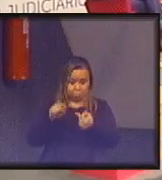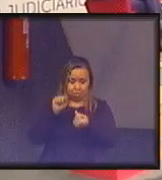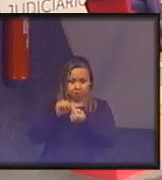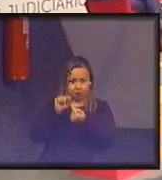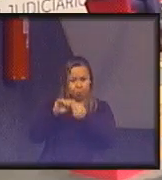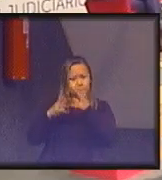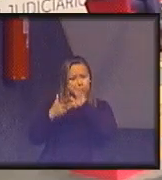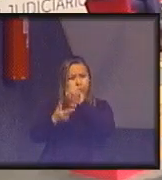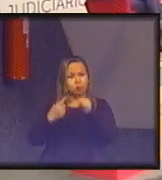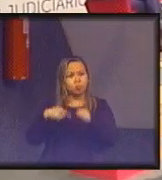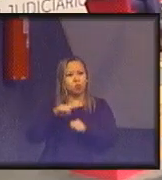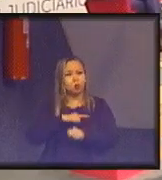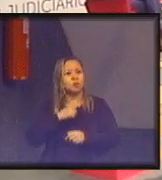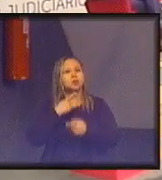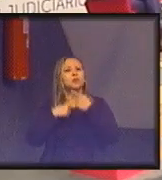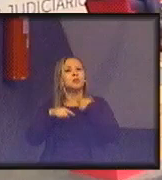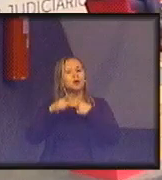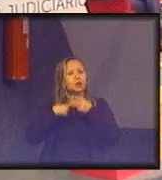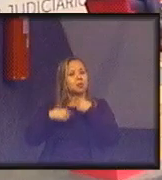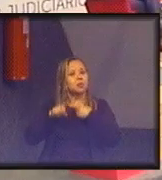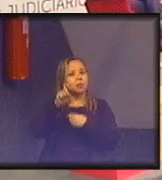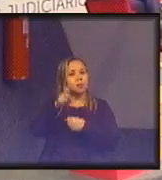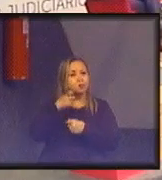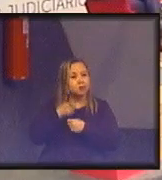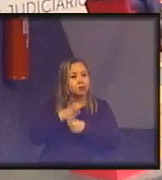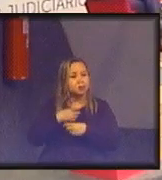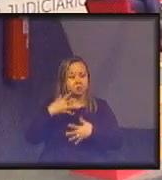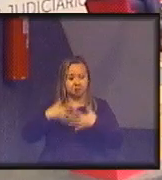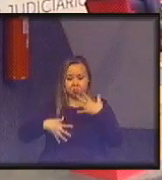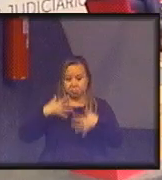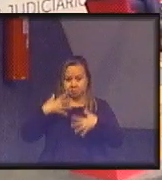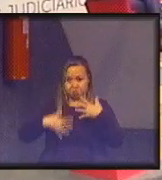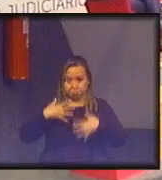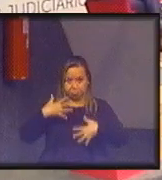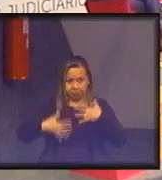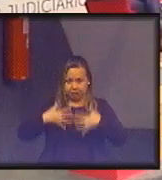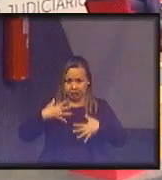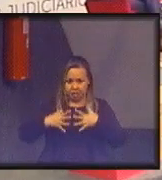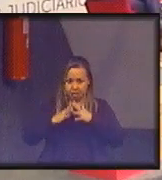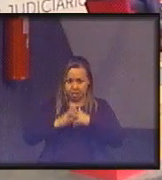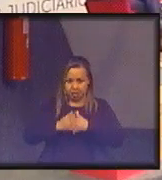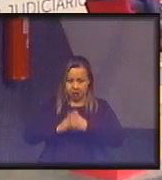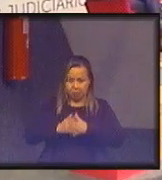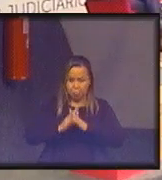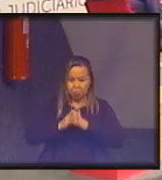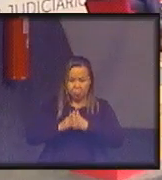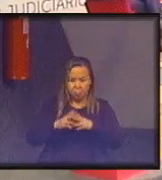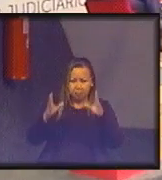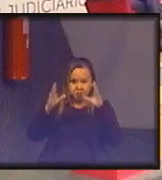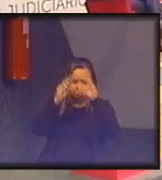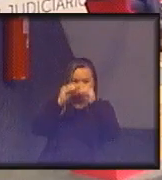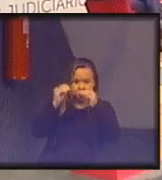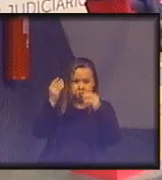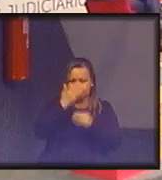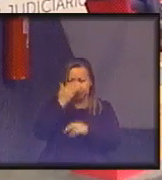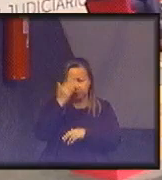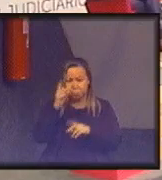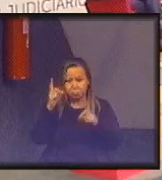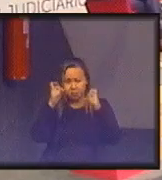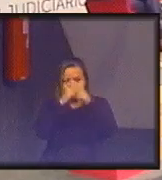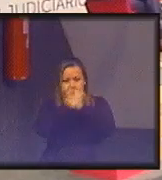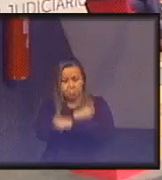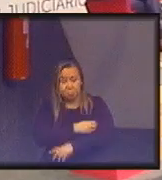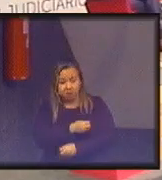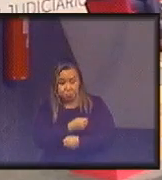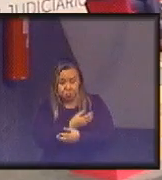tudo que nós buscamos são confusas são difusas e com grande